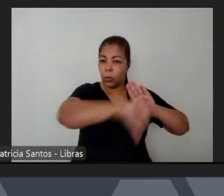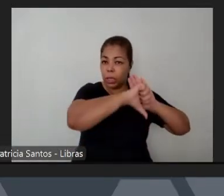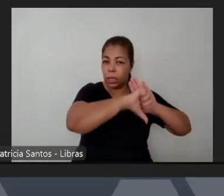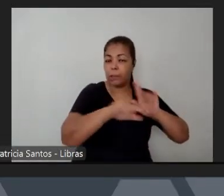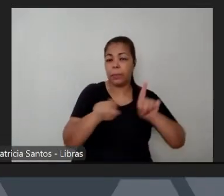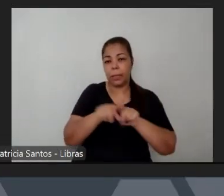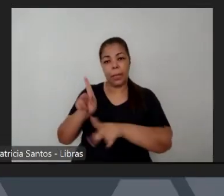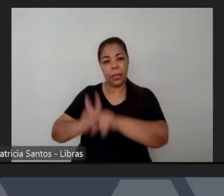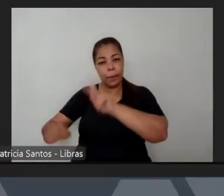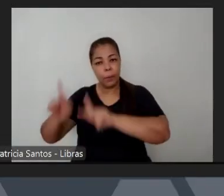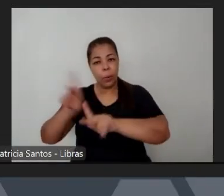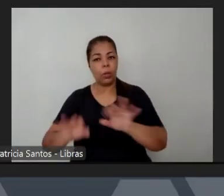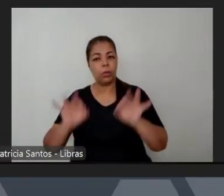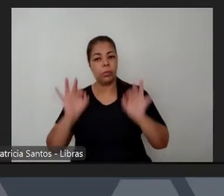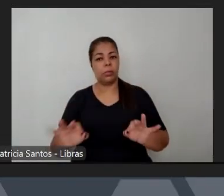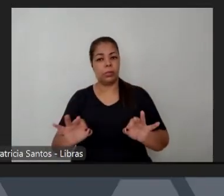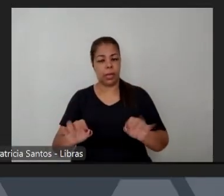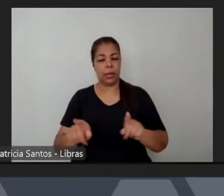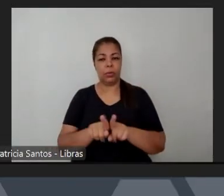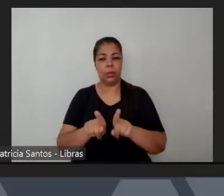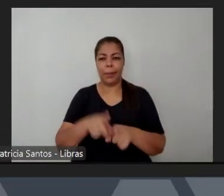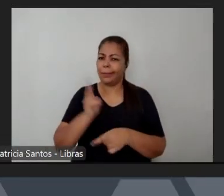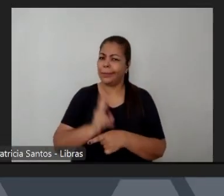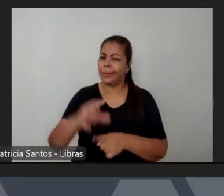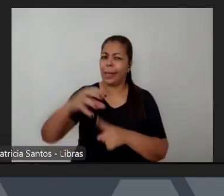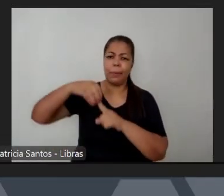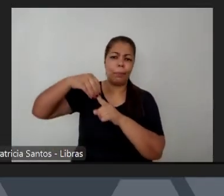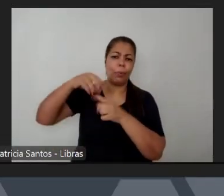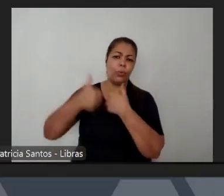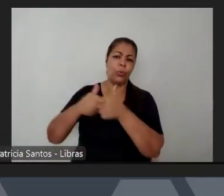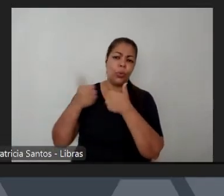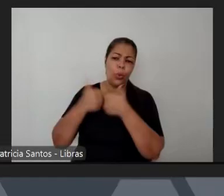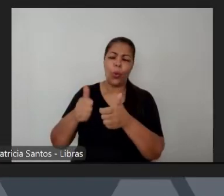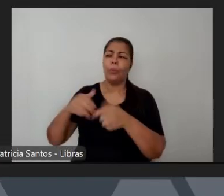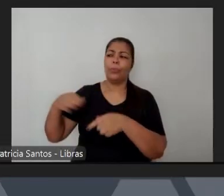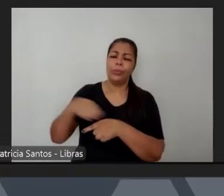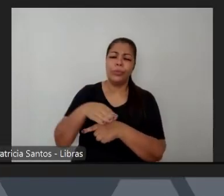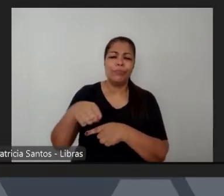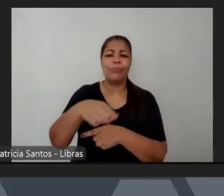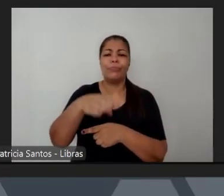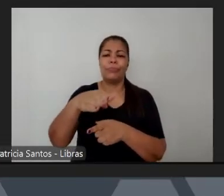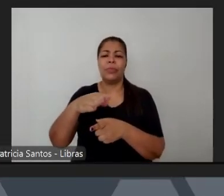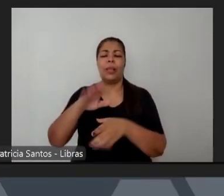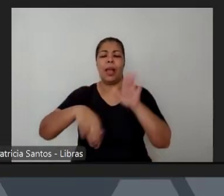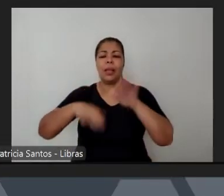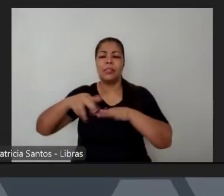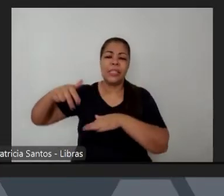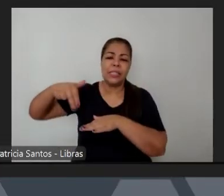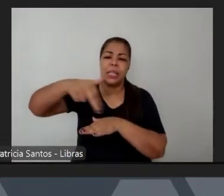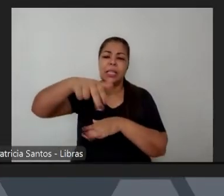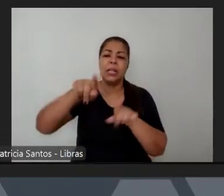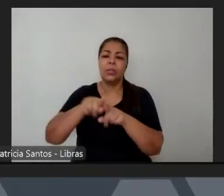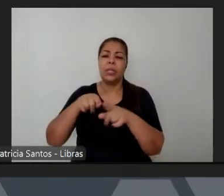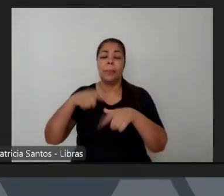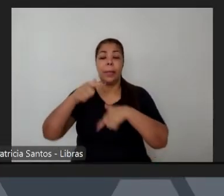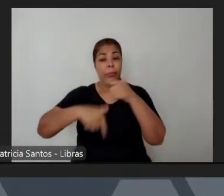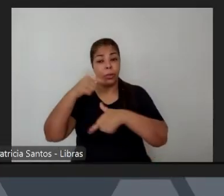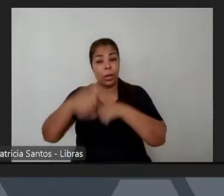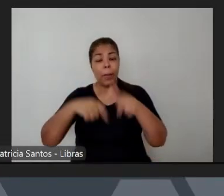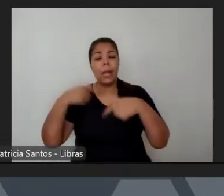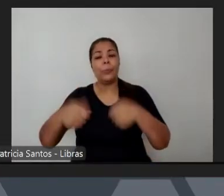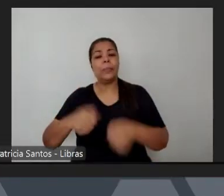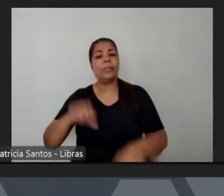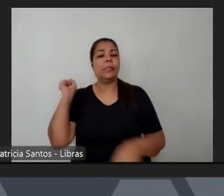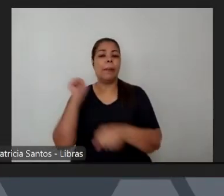no ponto de ônibus no caminho para o trabalho ou que faça a frente que seja a violência policial que ele